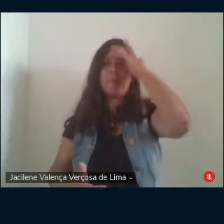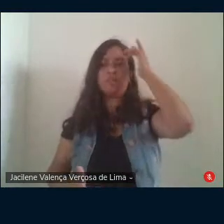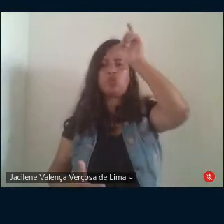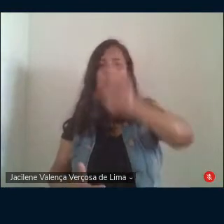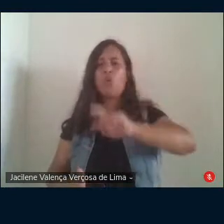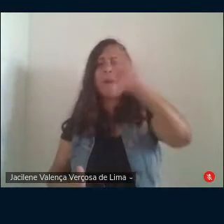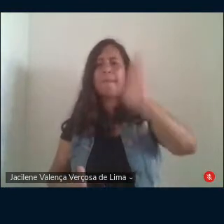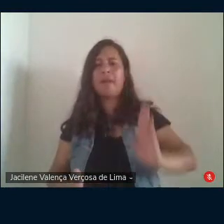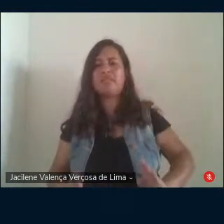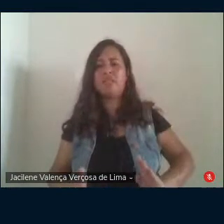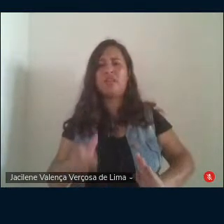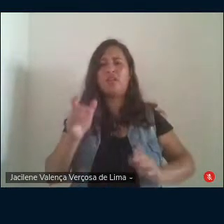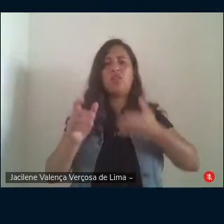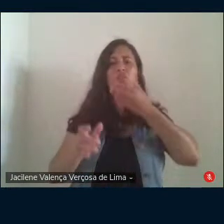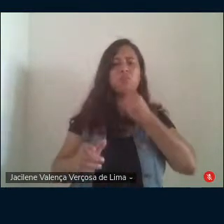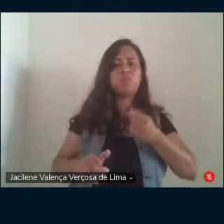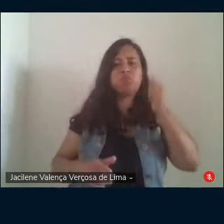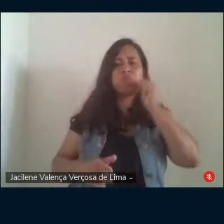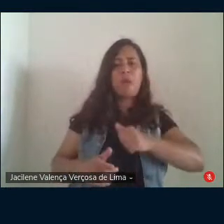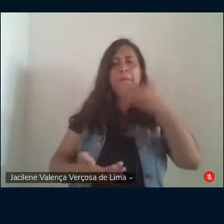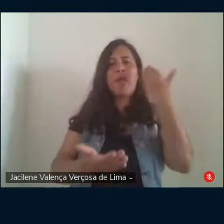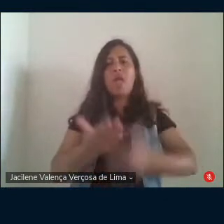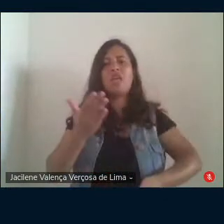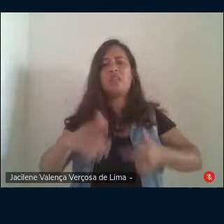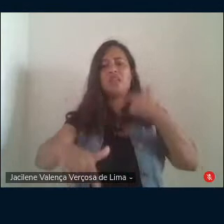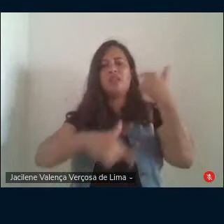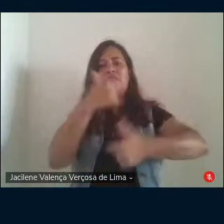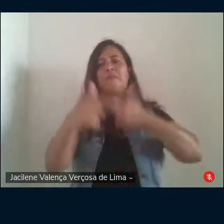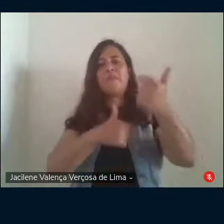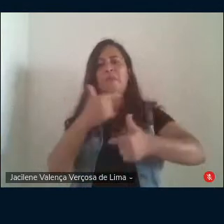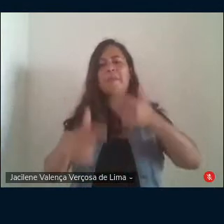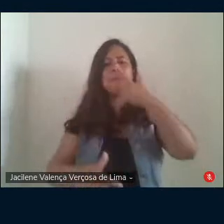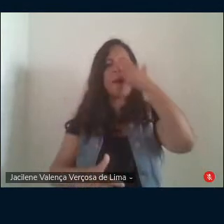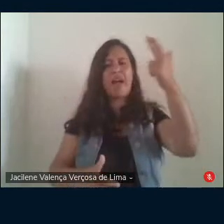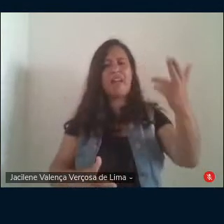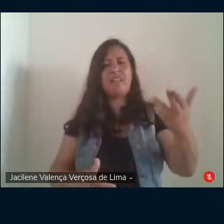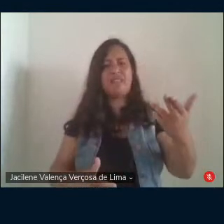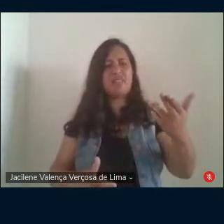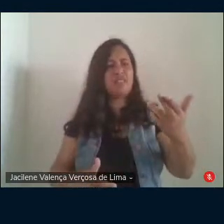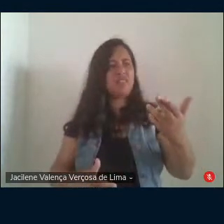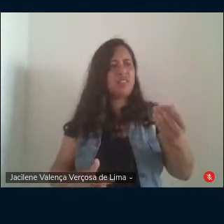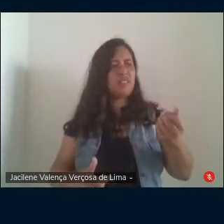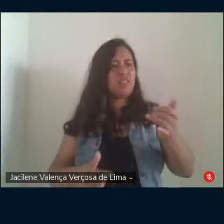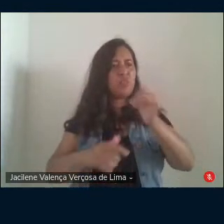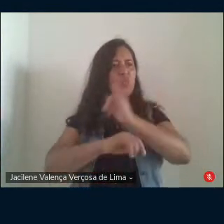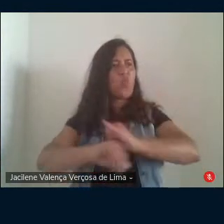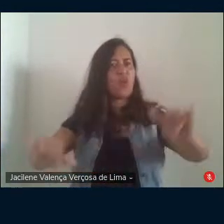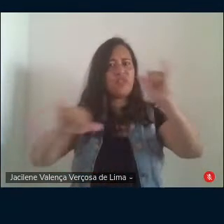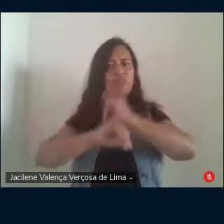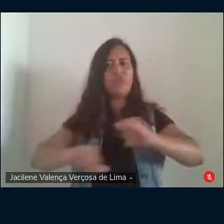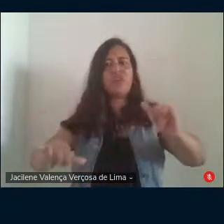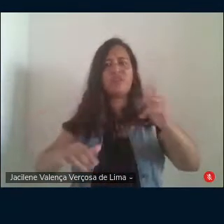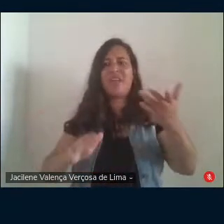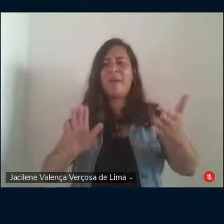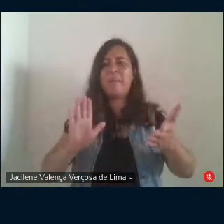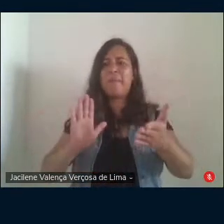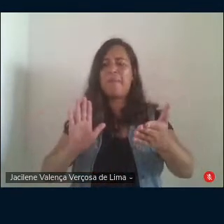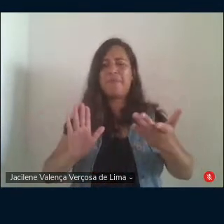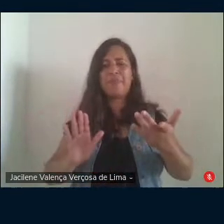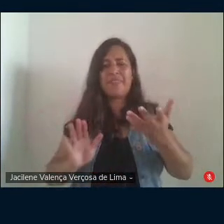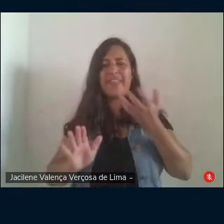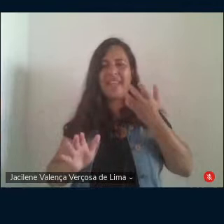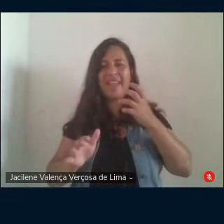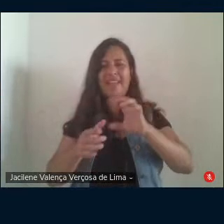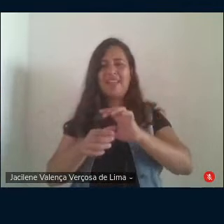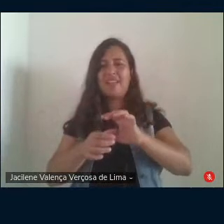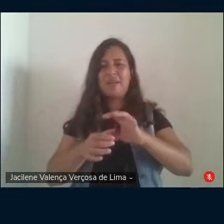tantas brasileiras que perderam seus empregos parece suplantado numa notícia que propositalmente opta por desconectar-se